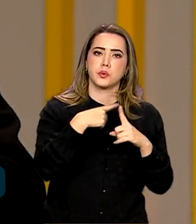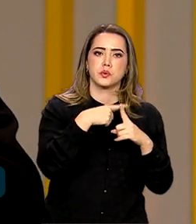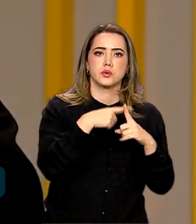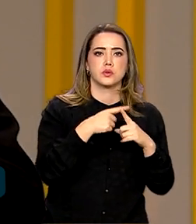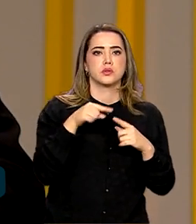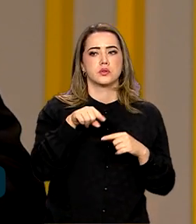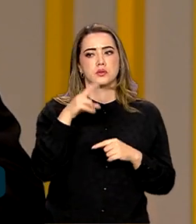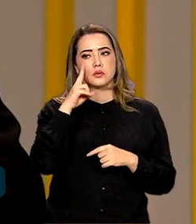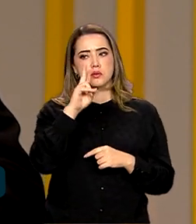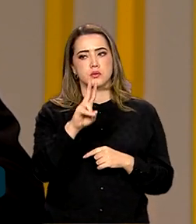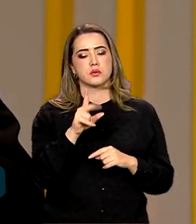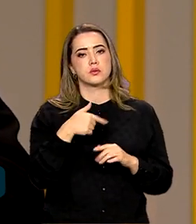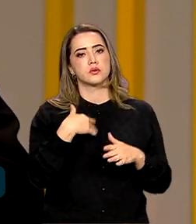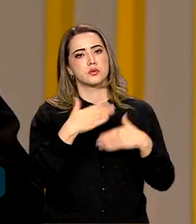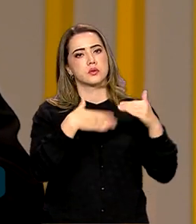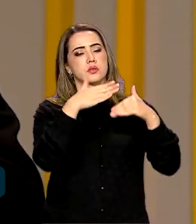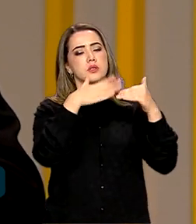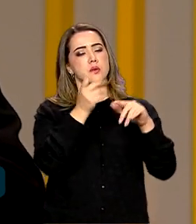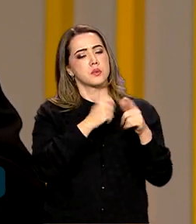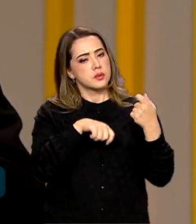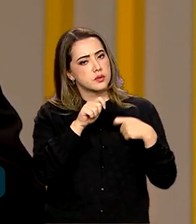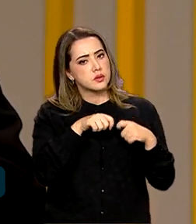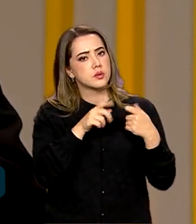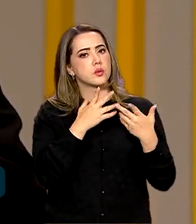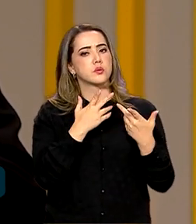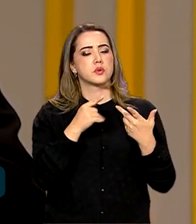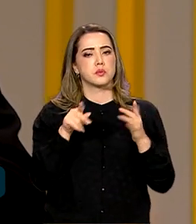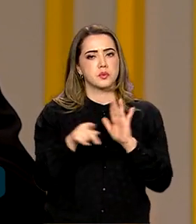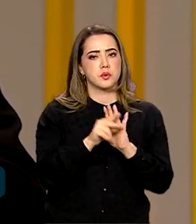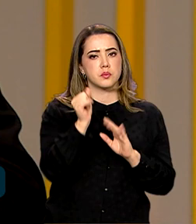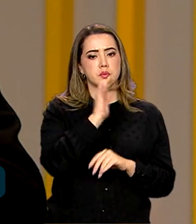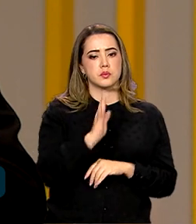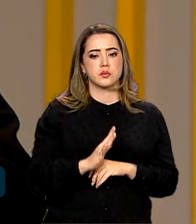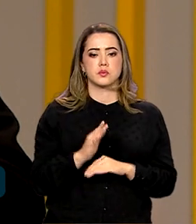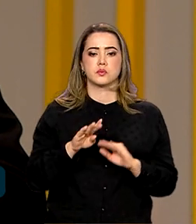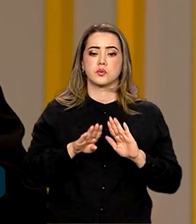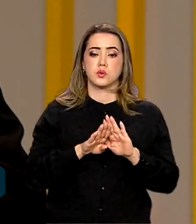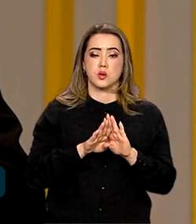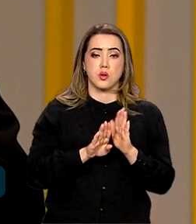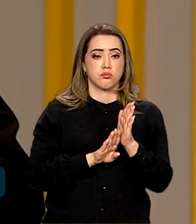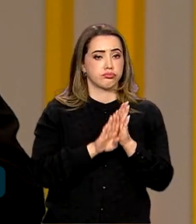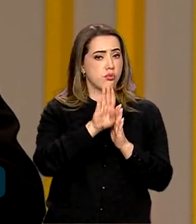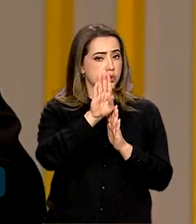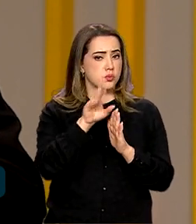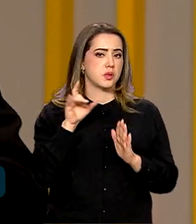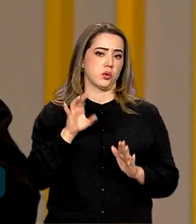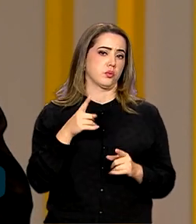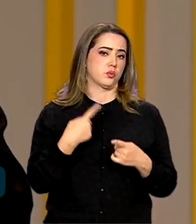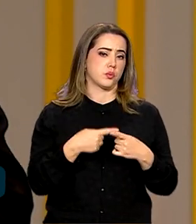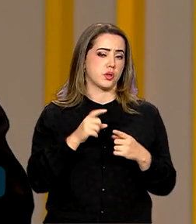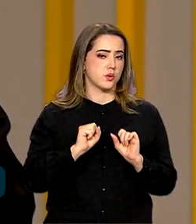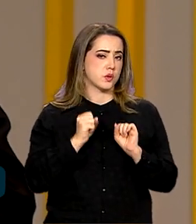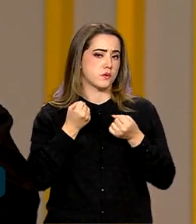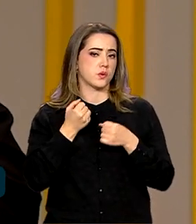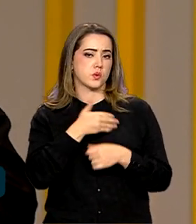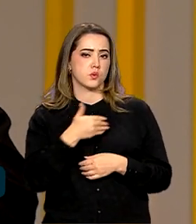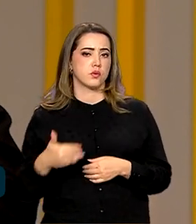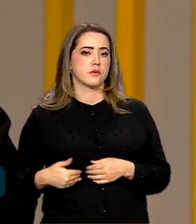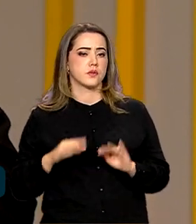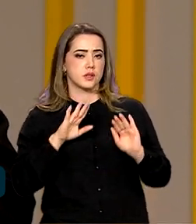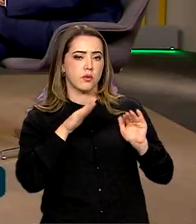assim, de uma aceleração do crescimento da economia brasileira daqui para frente, até porque há um esforço do governo nesse sentido.